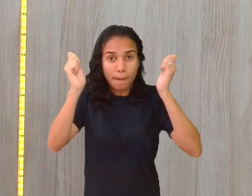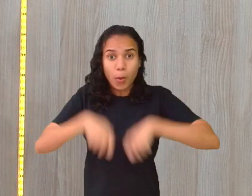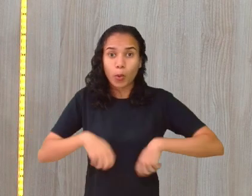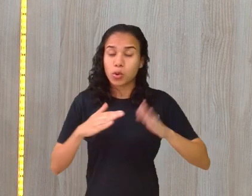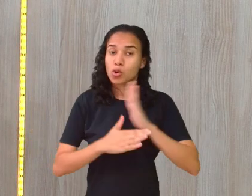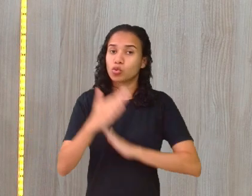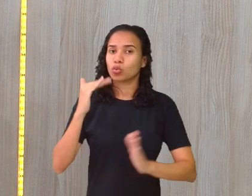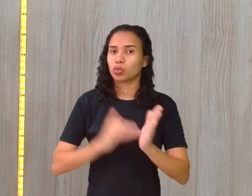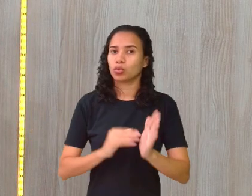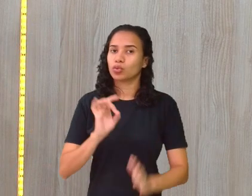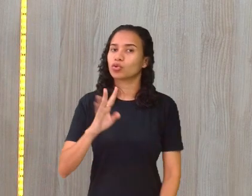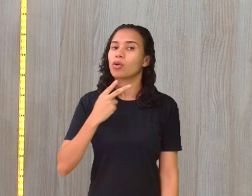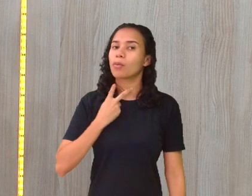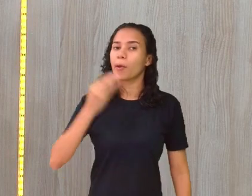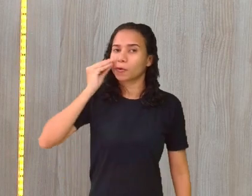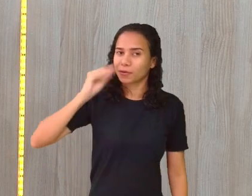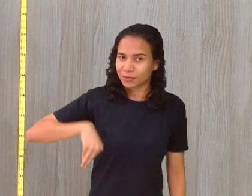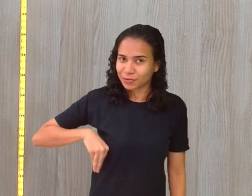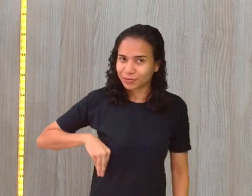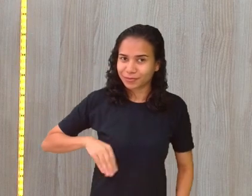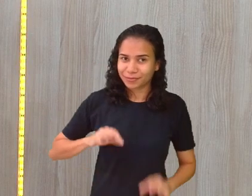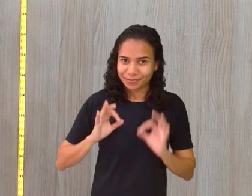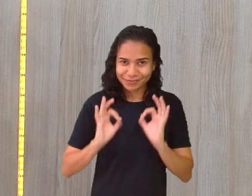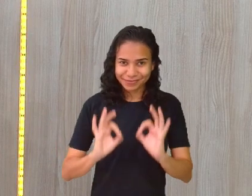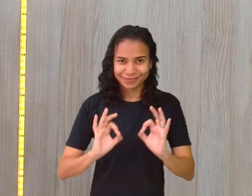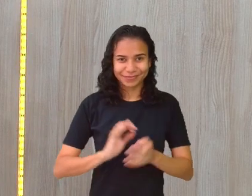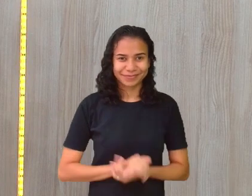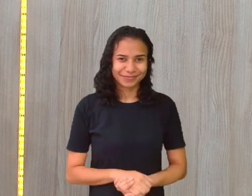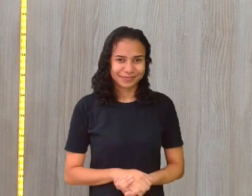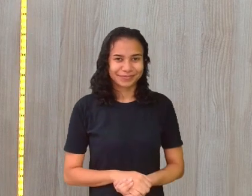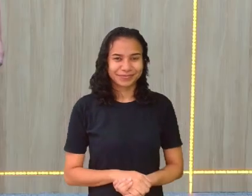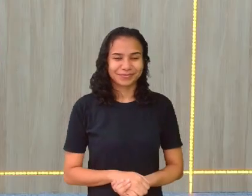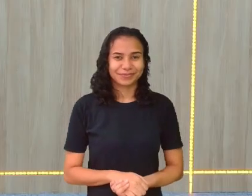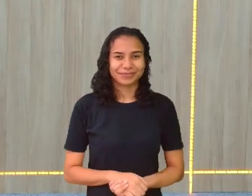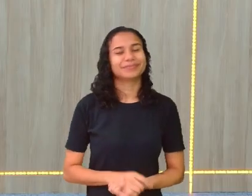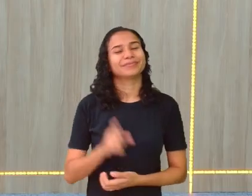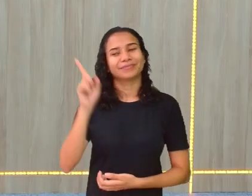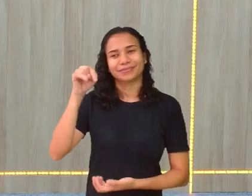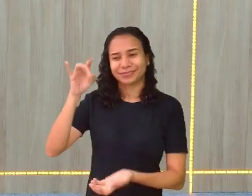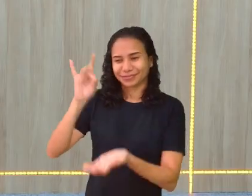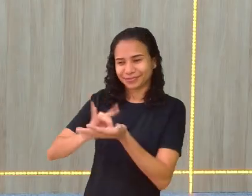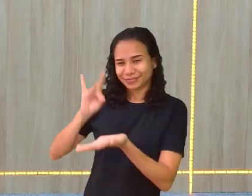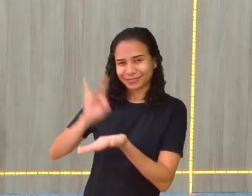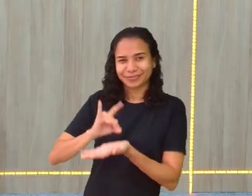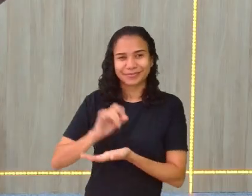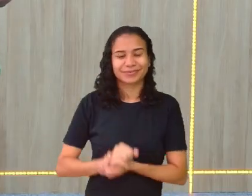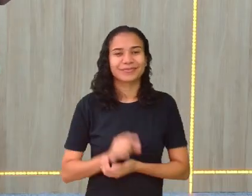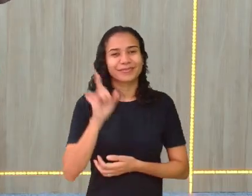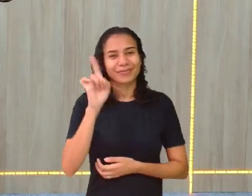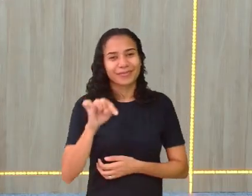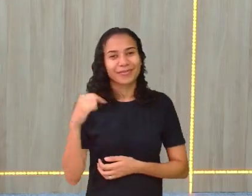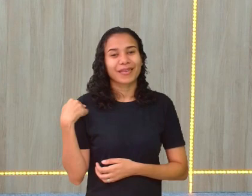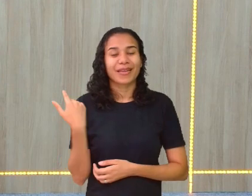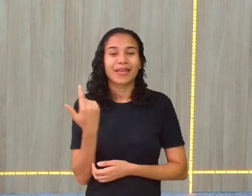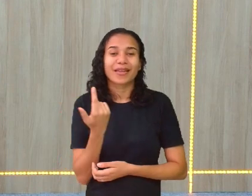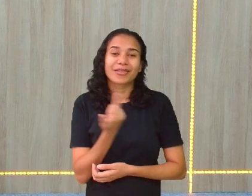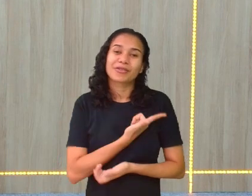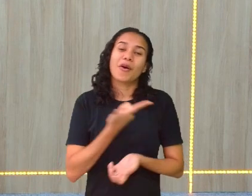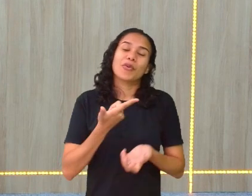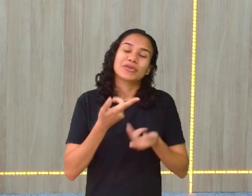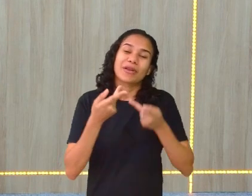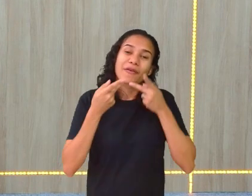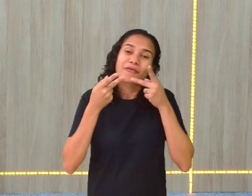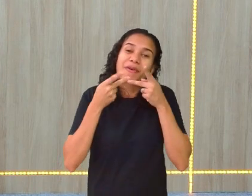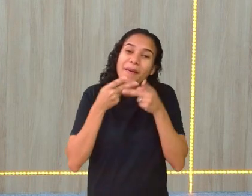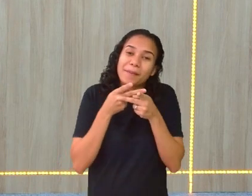menos desistir, tá certo? Isso aí, professor. Pois é, gente. Essa é a mensagem